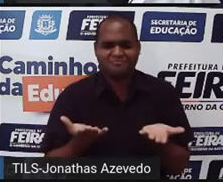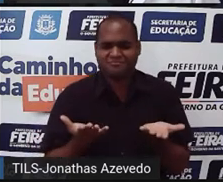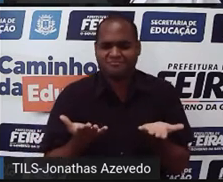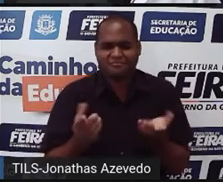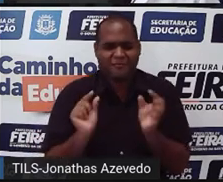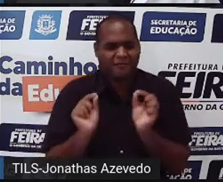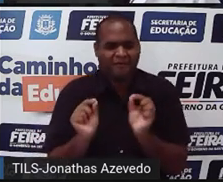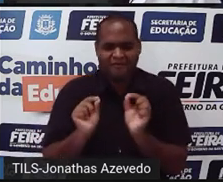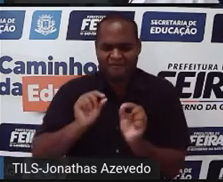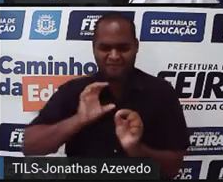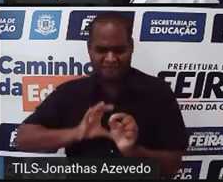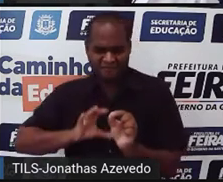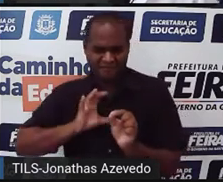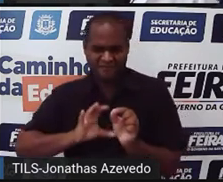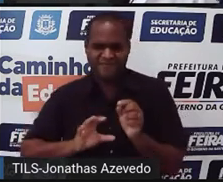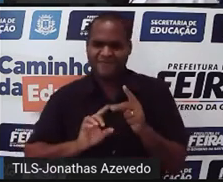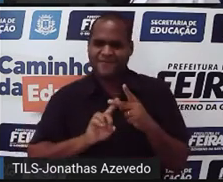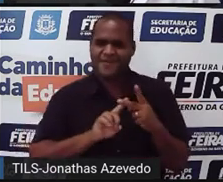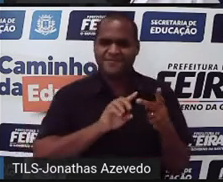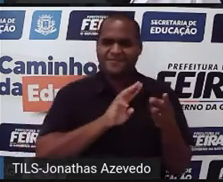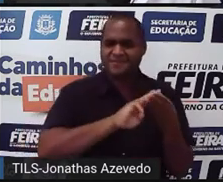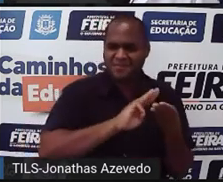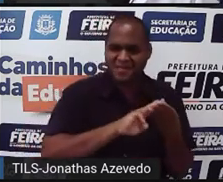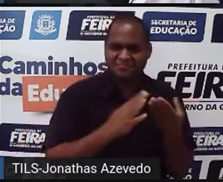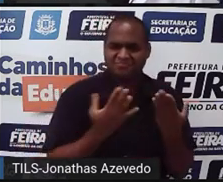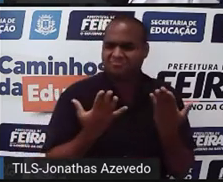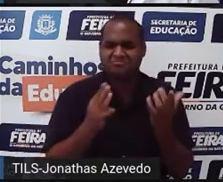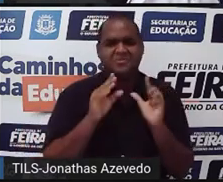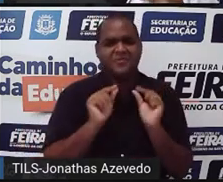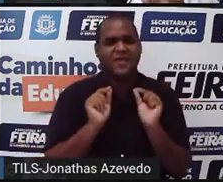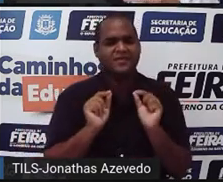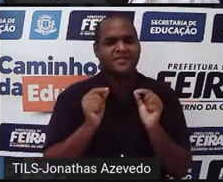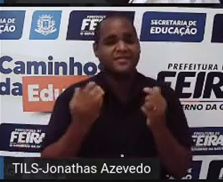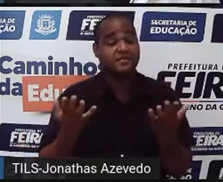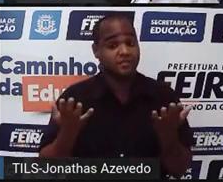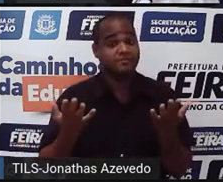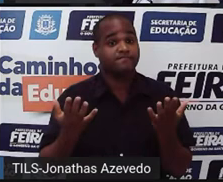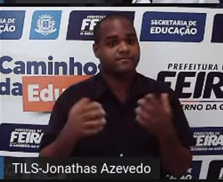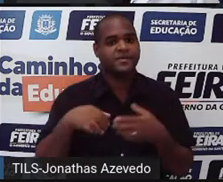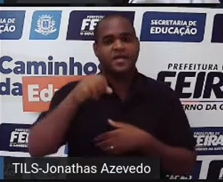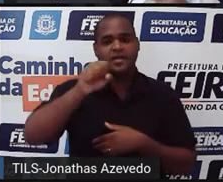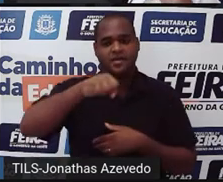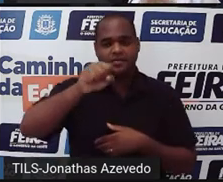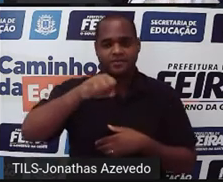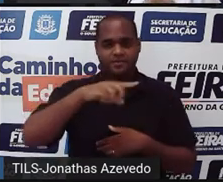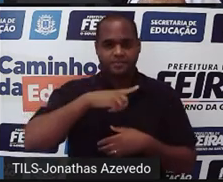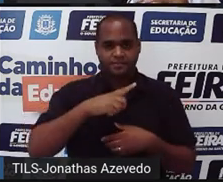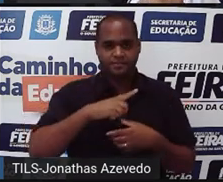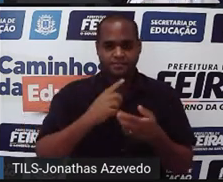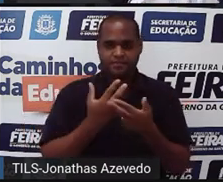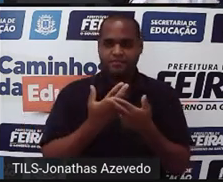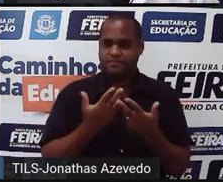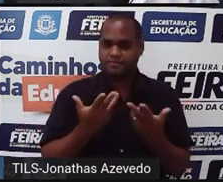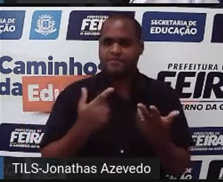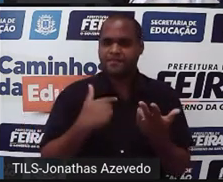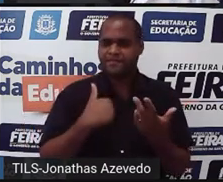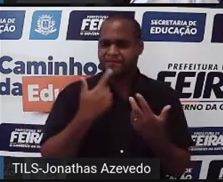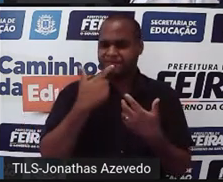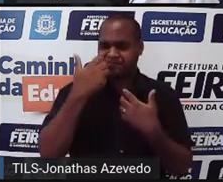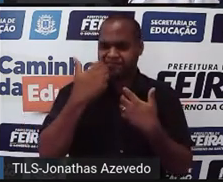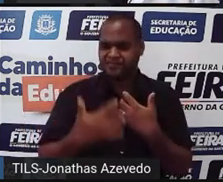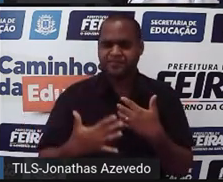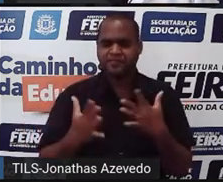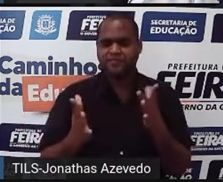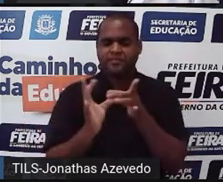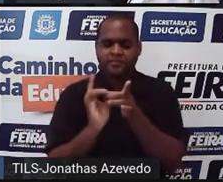o que é que tem a ver interpretação em matemática? Pois bem, a gente vai ver o que é que tem a ver,